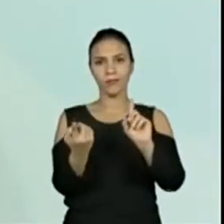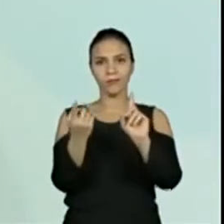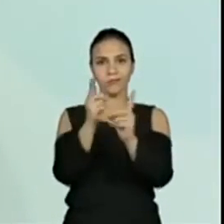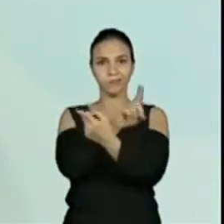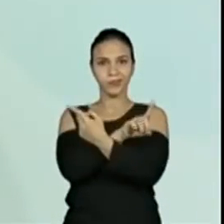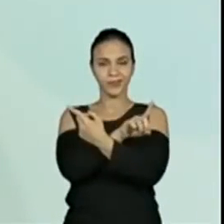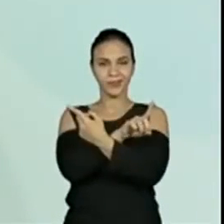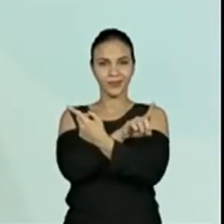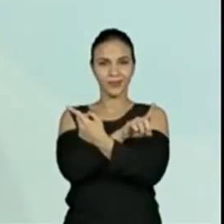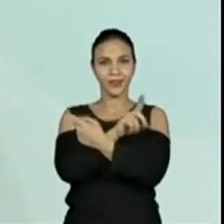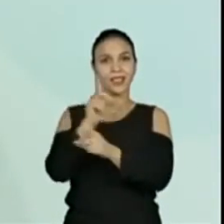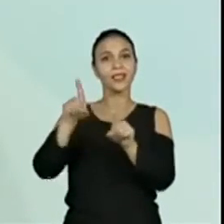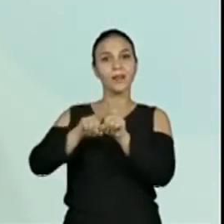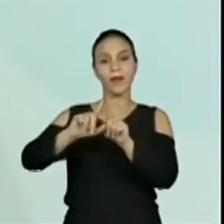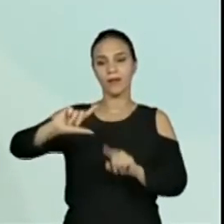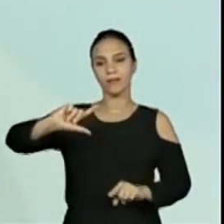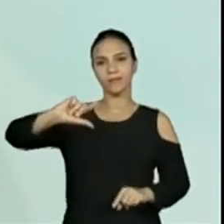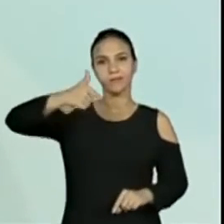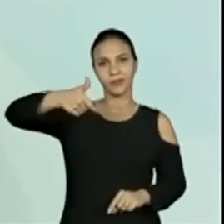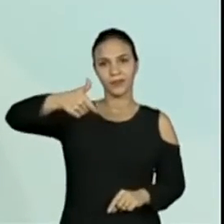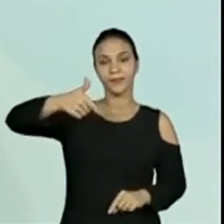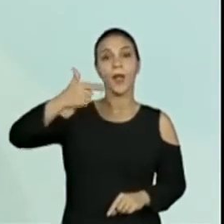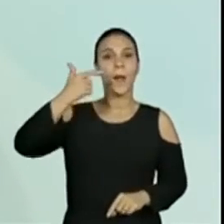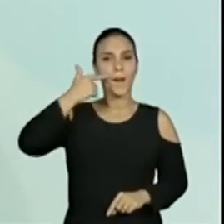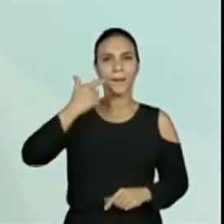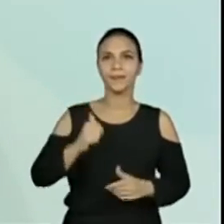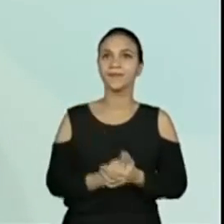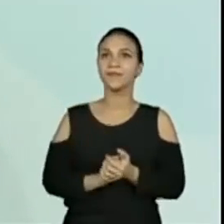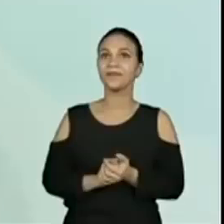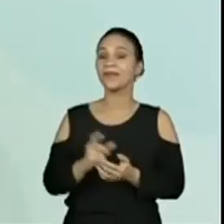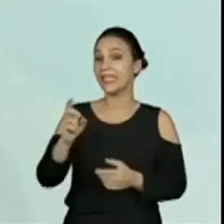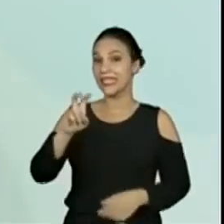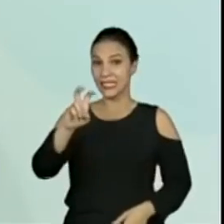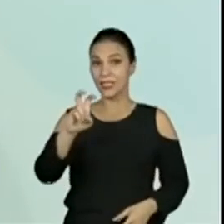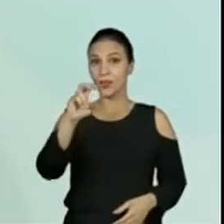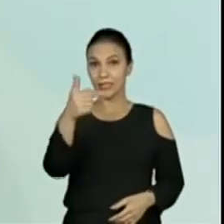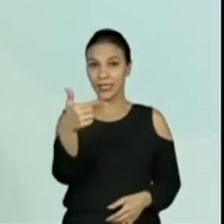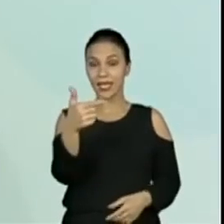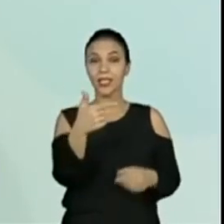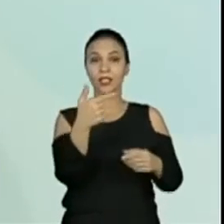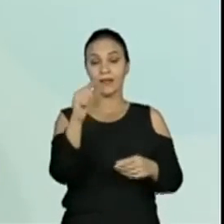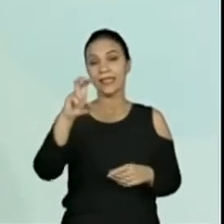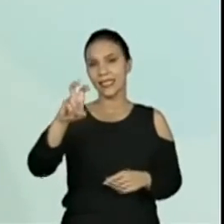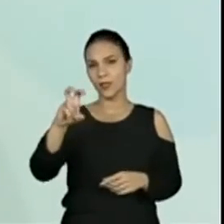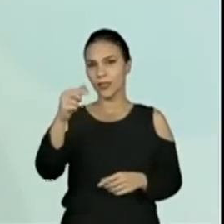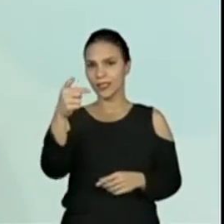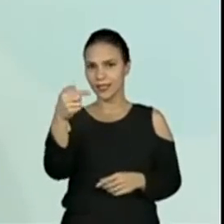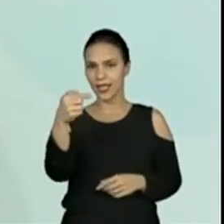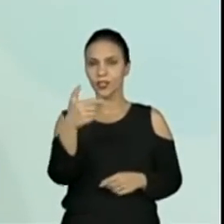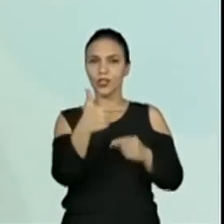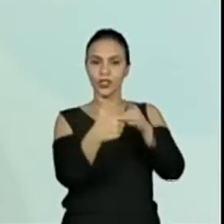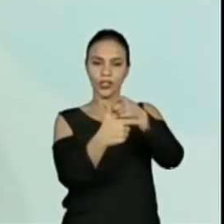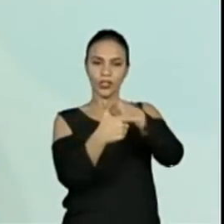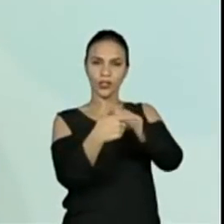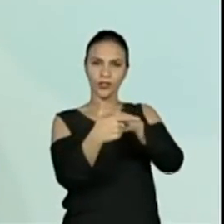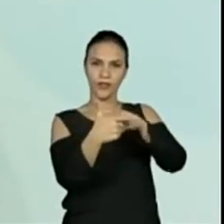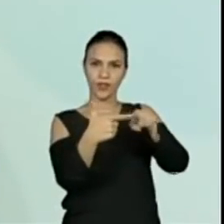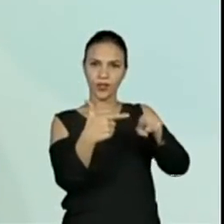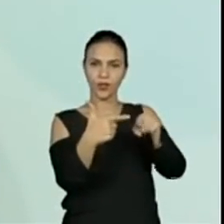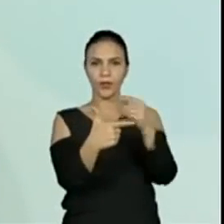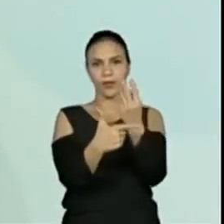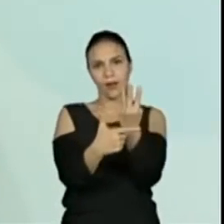a operação e invertemos a posição. No caso do lado, 57 dividido por 3